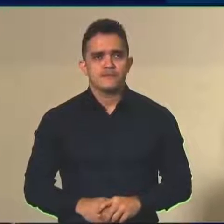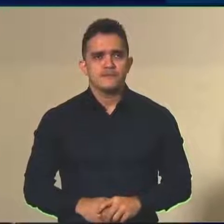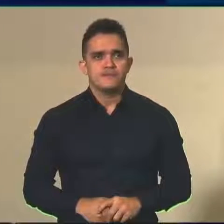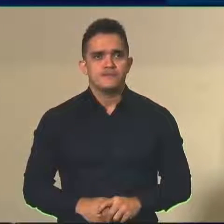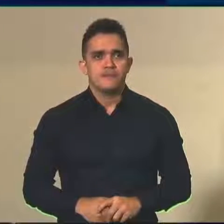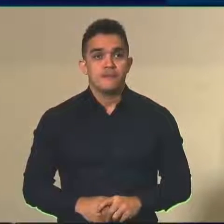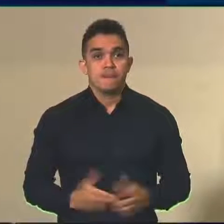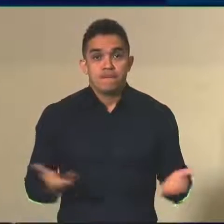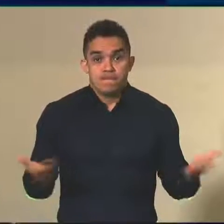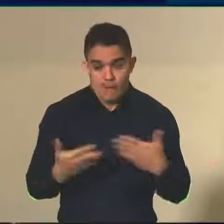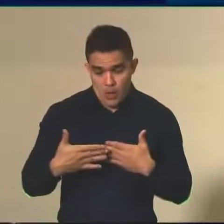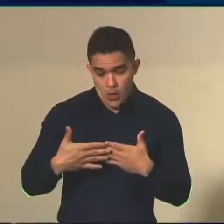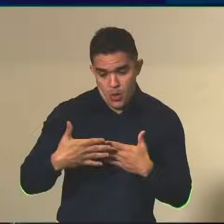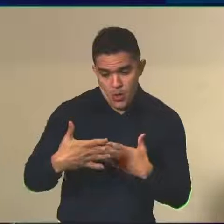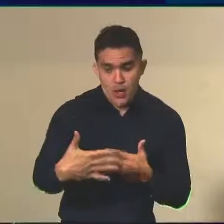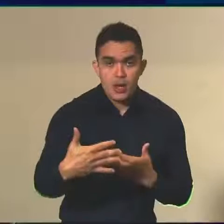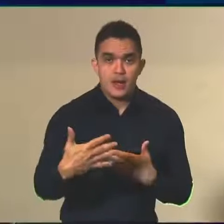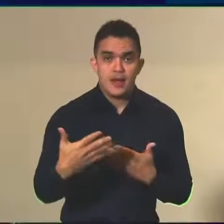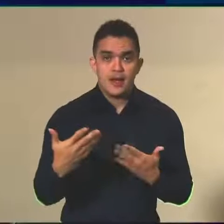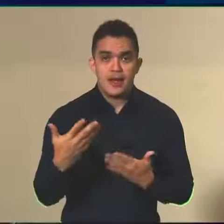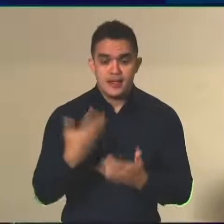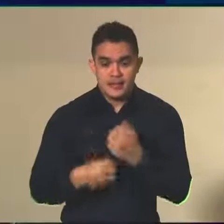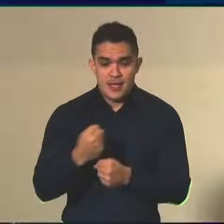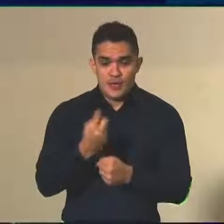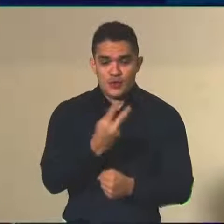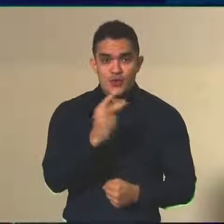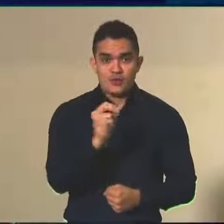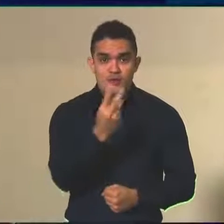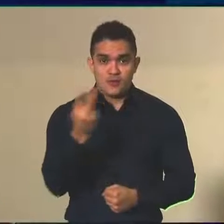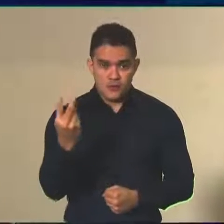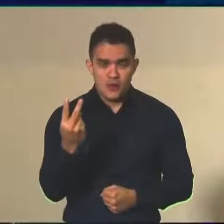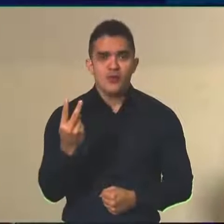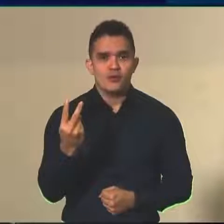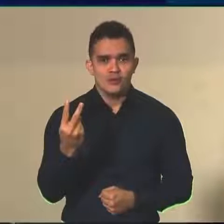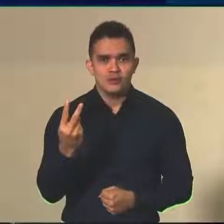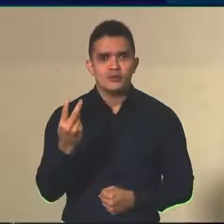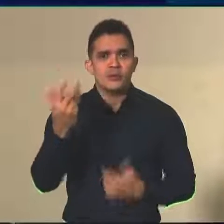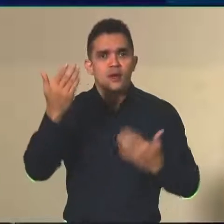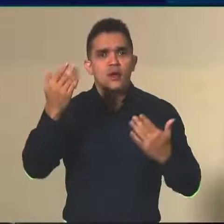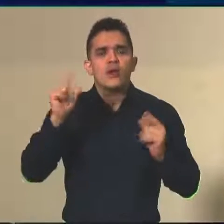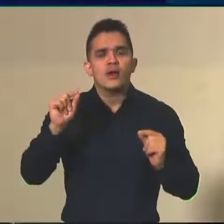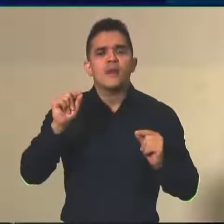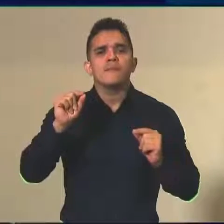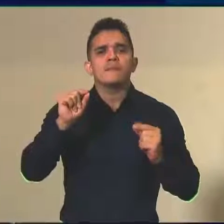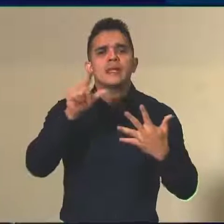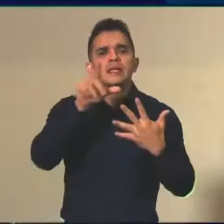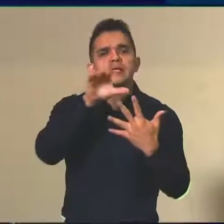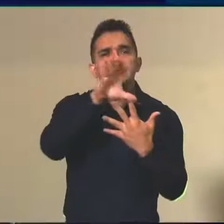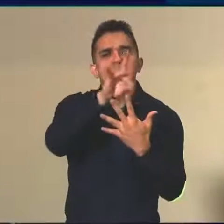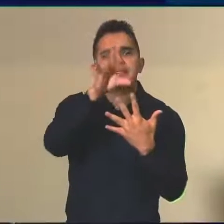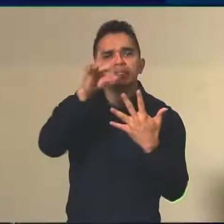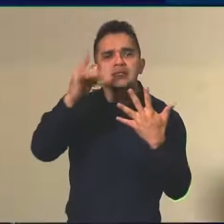Está em andamento agora, desde o início desse ano, o processo de licitação para aplicação